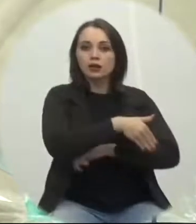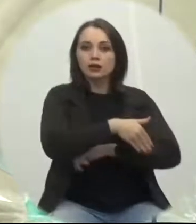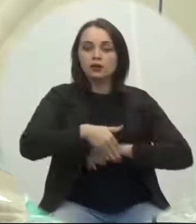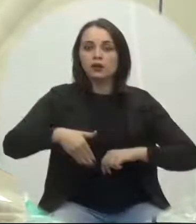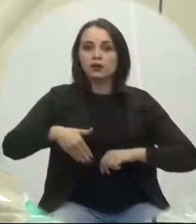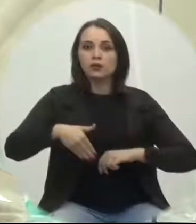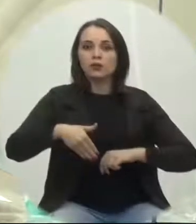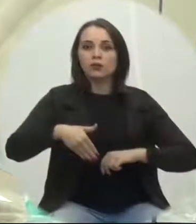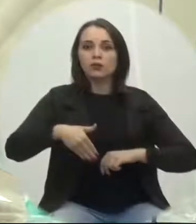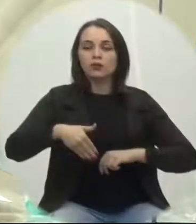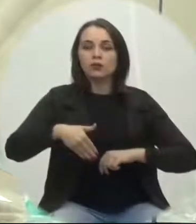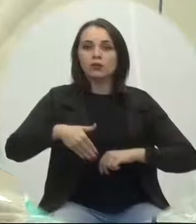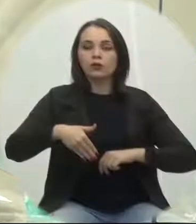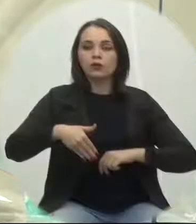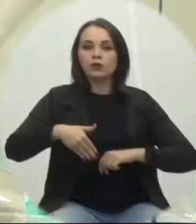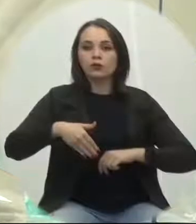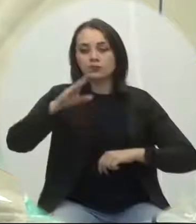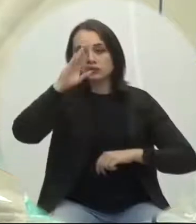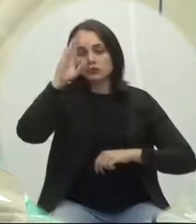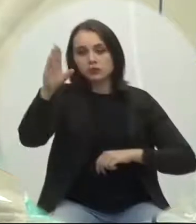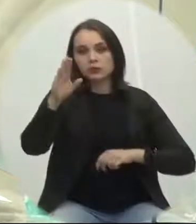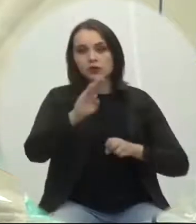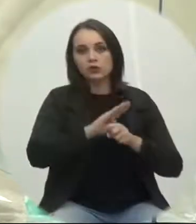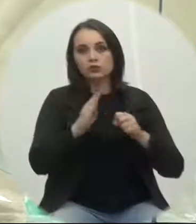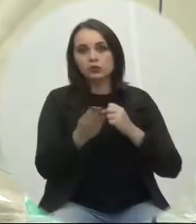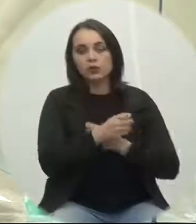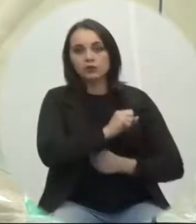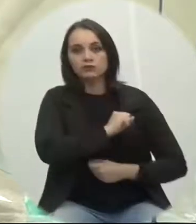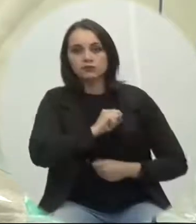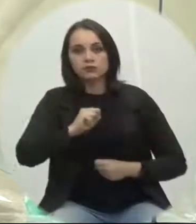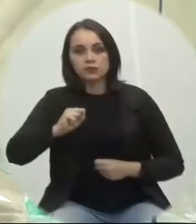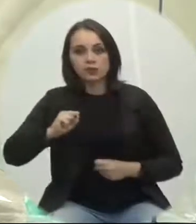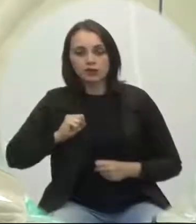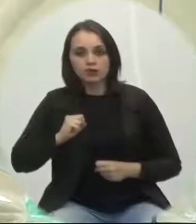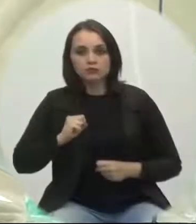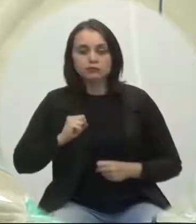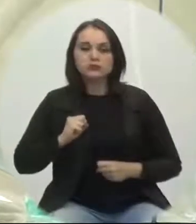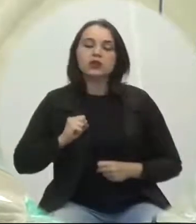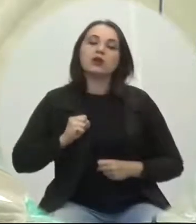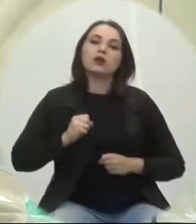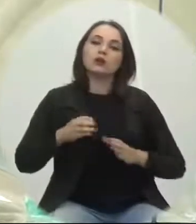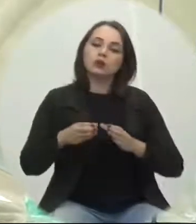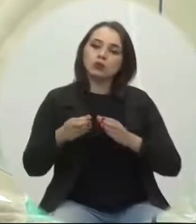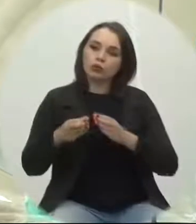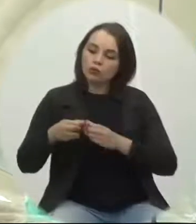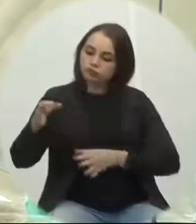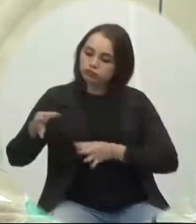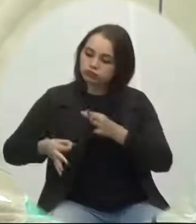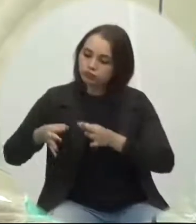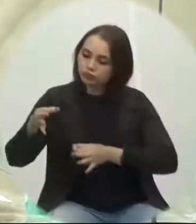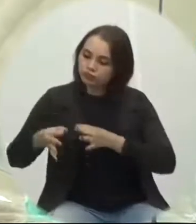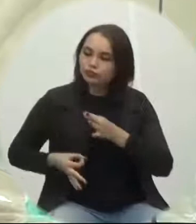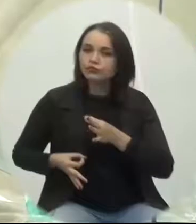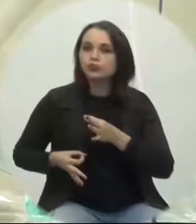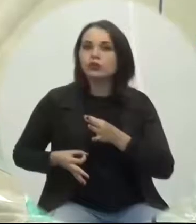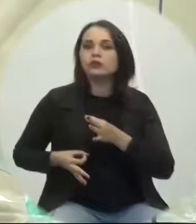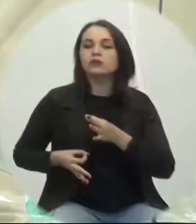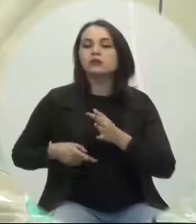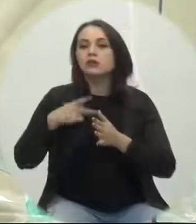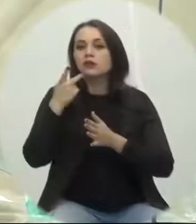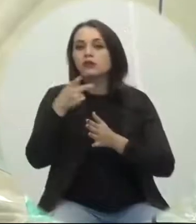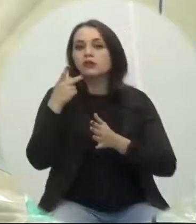e Hermógenes Maurício. A Comissão de Constituição, Justiça e Redação opinou pela legalidade e constitucionalidade.